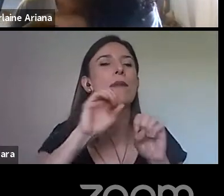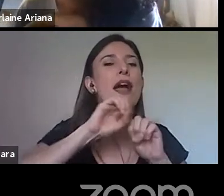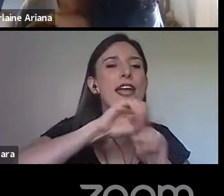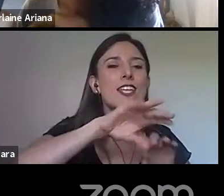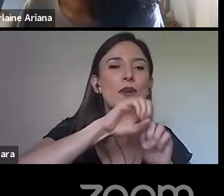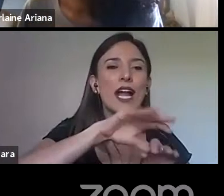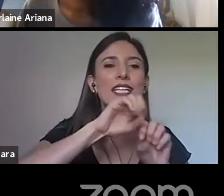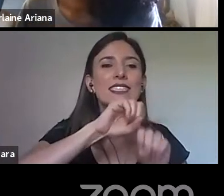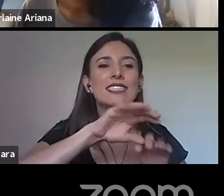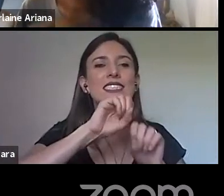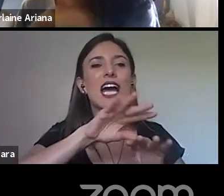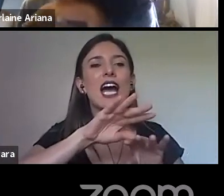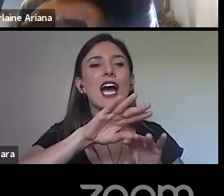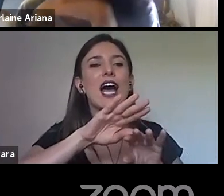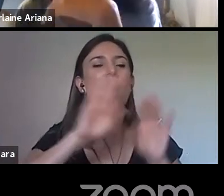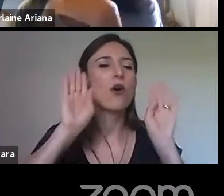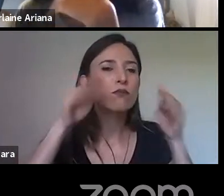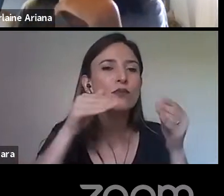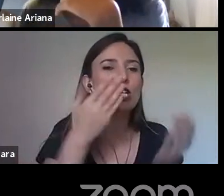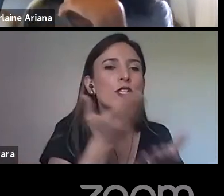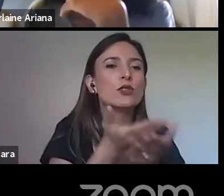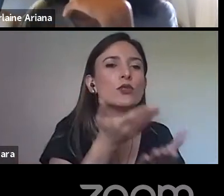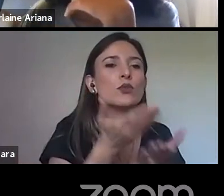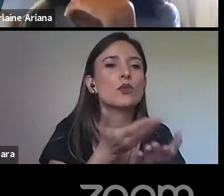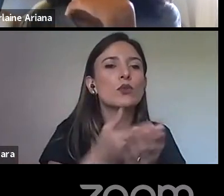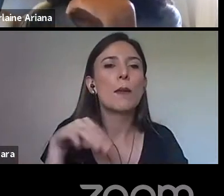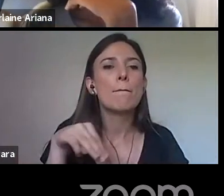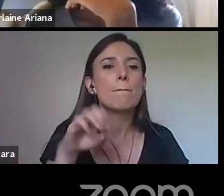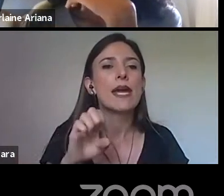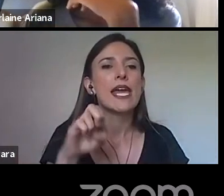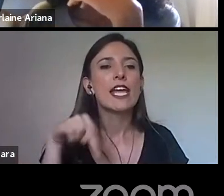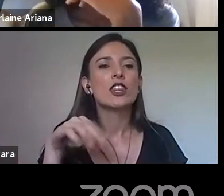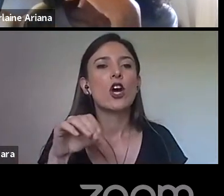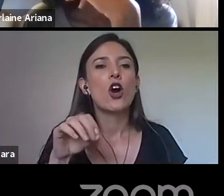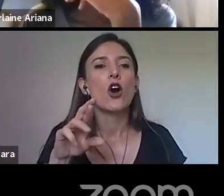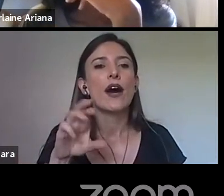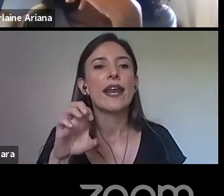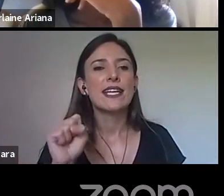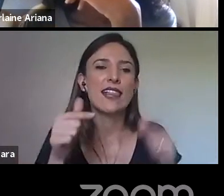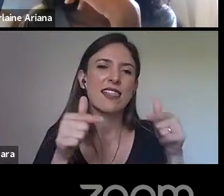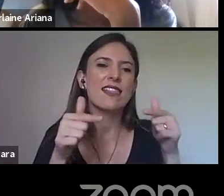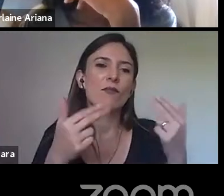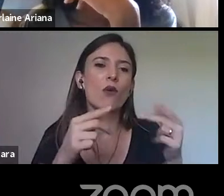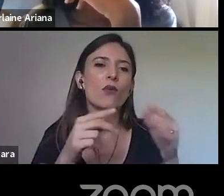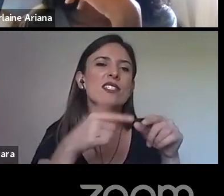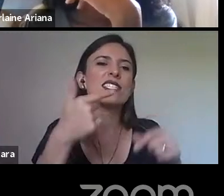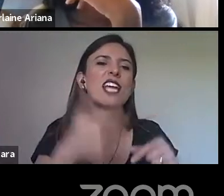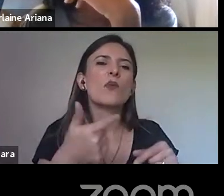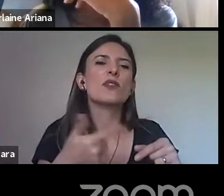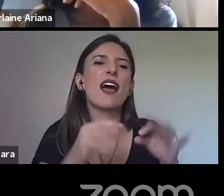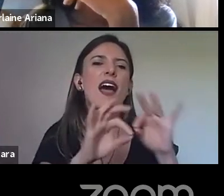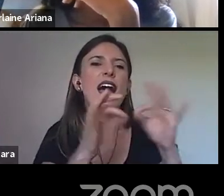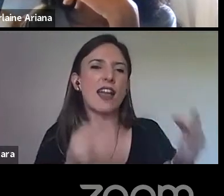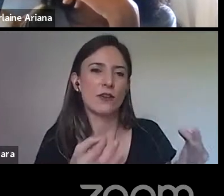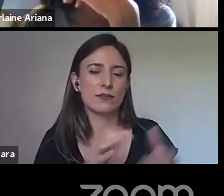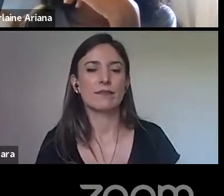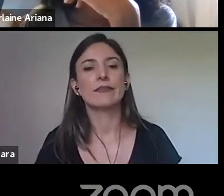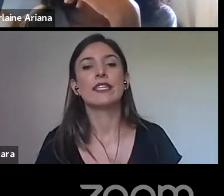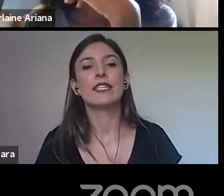nos estudos menores, né? Que seria o secundário. Então, a gente vai ter essa continuidade aqui, né? Na América Latina.